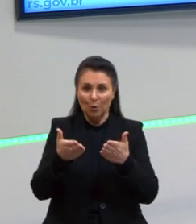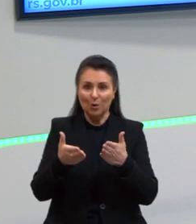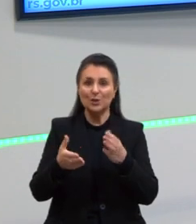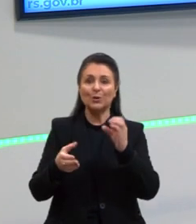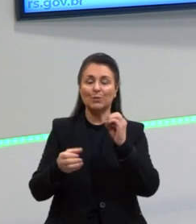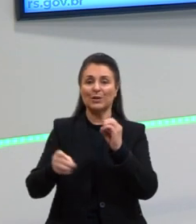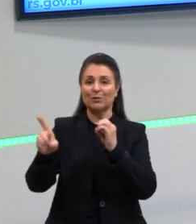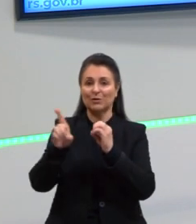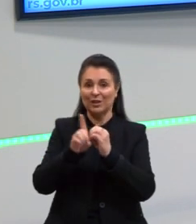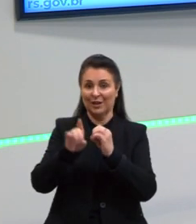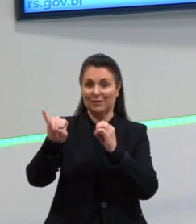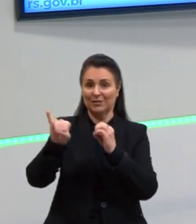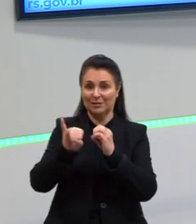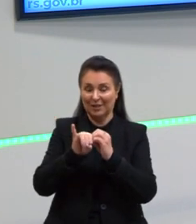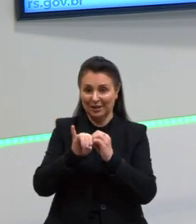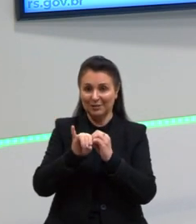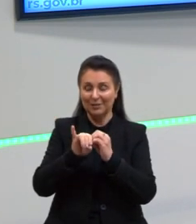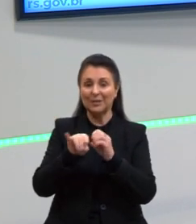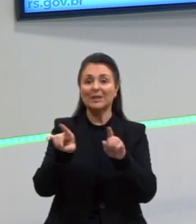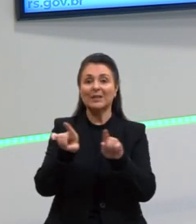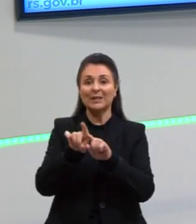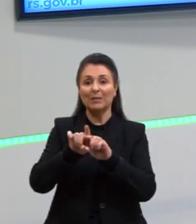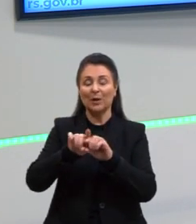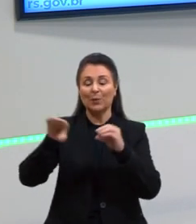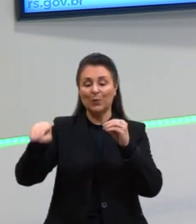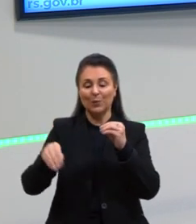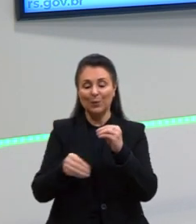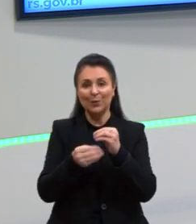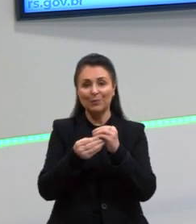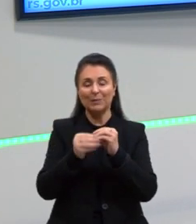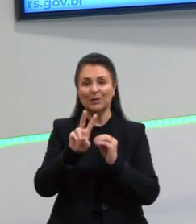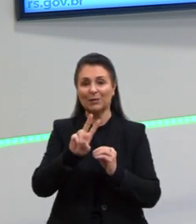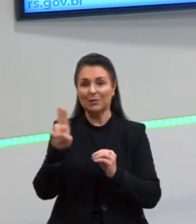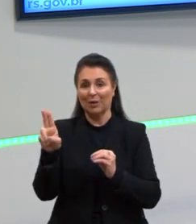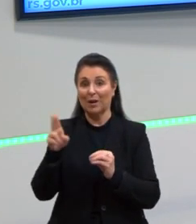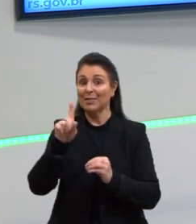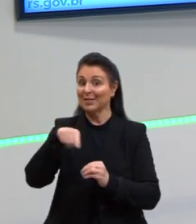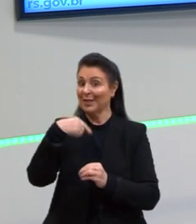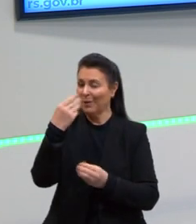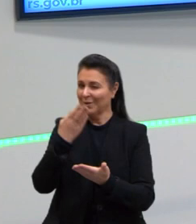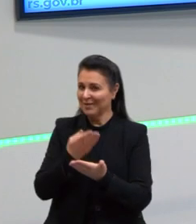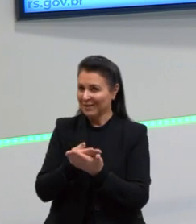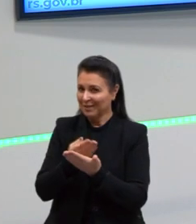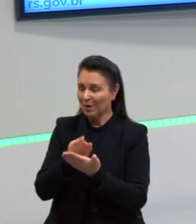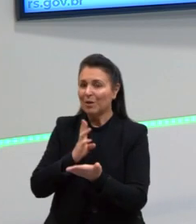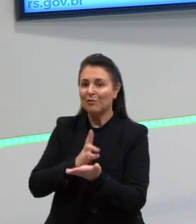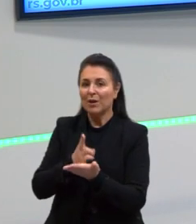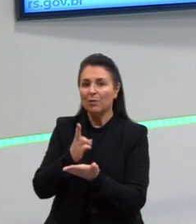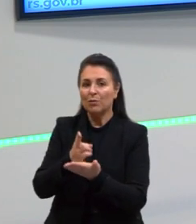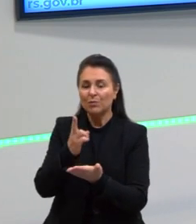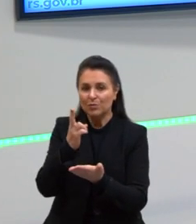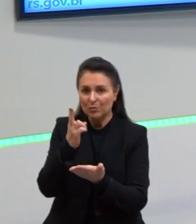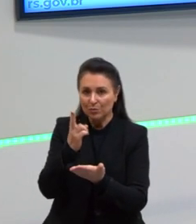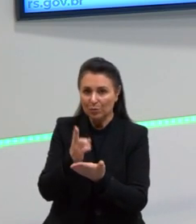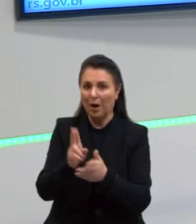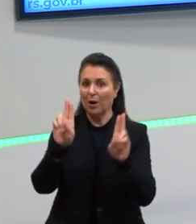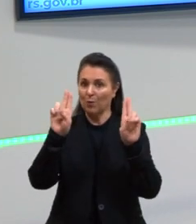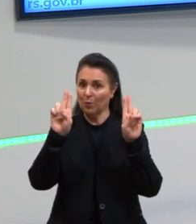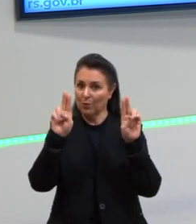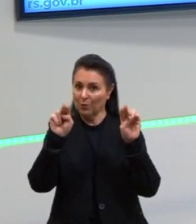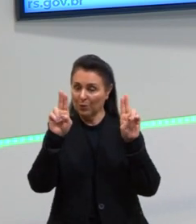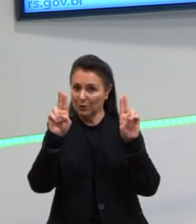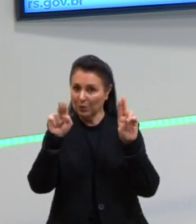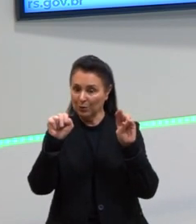direto e indireto e o nosso complemento nominal. Seguimos na aula seguinte com o restante dos nossos